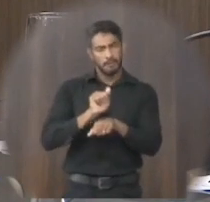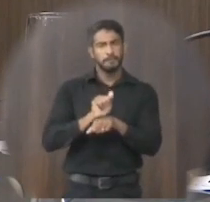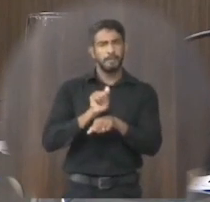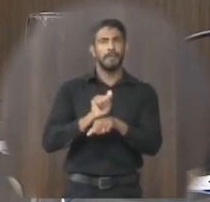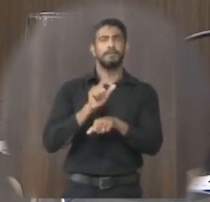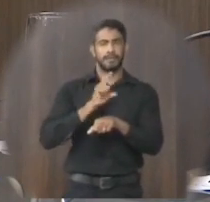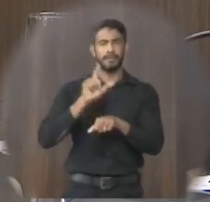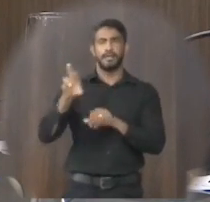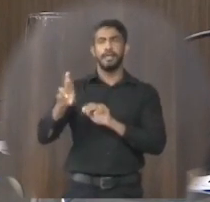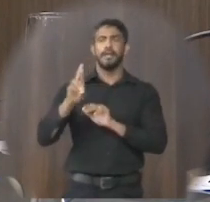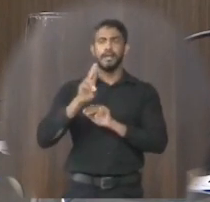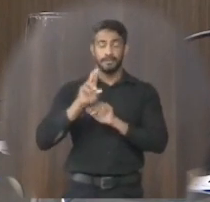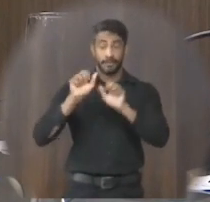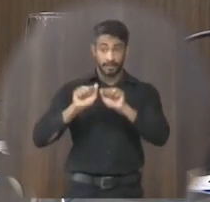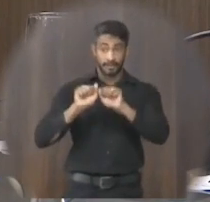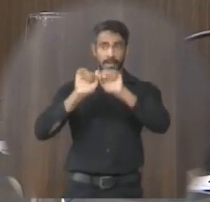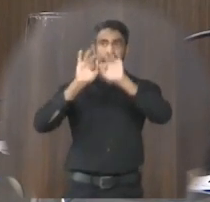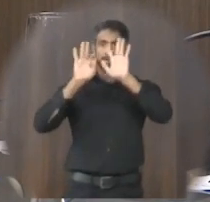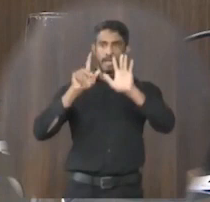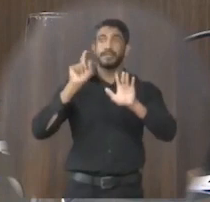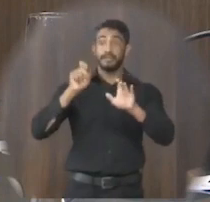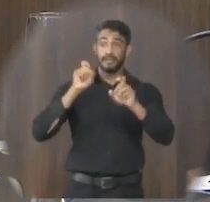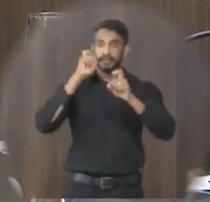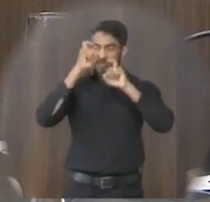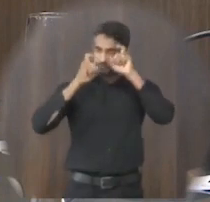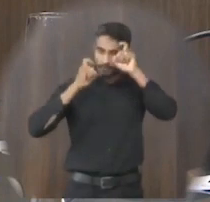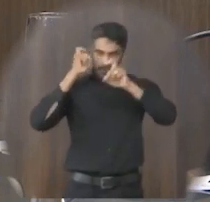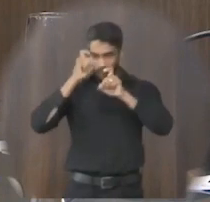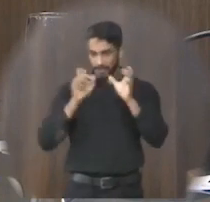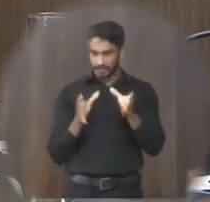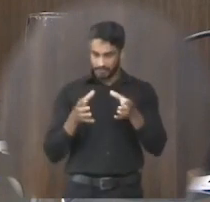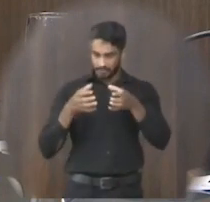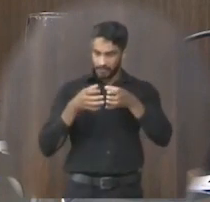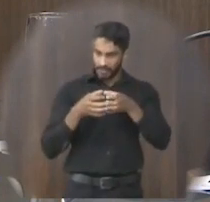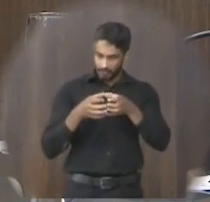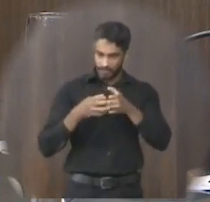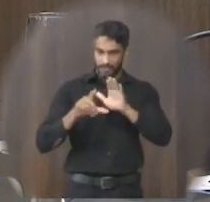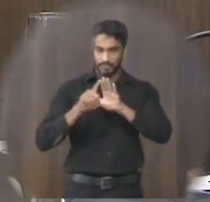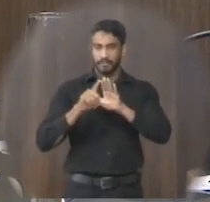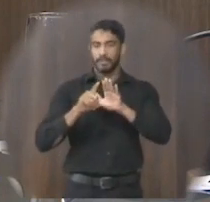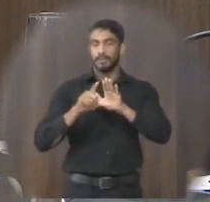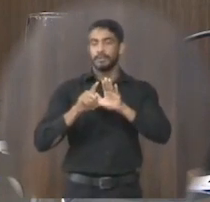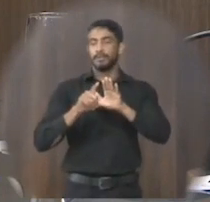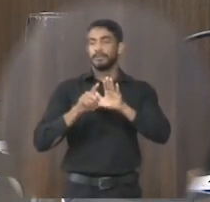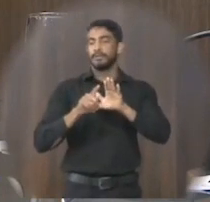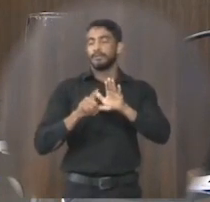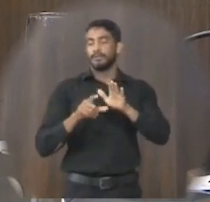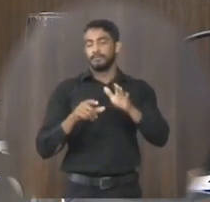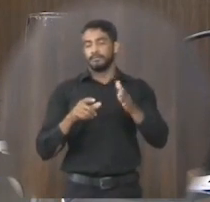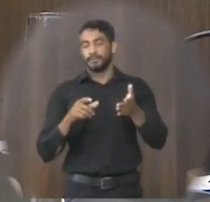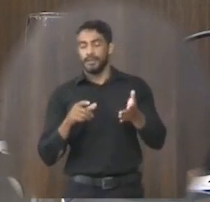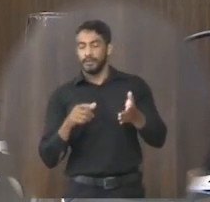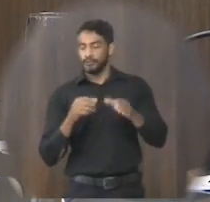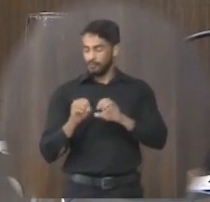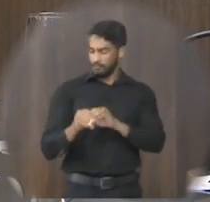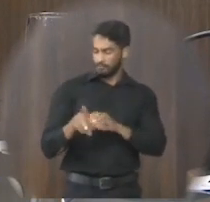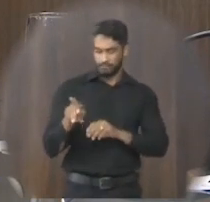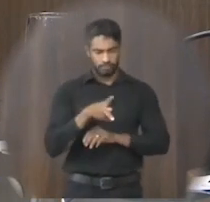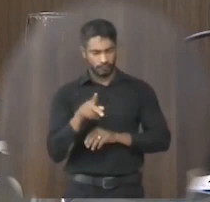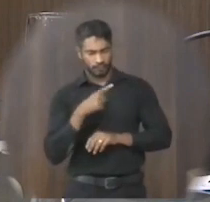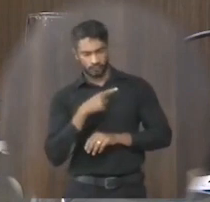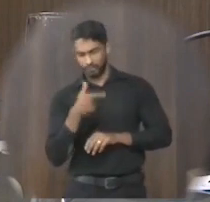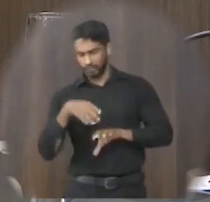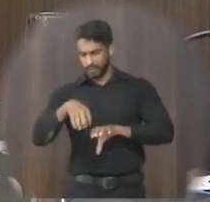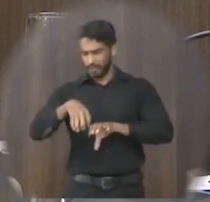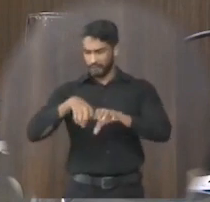só deixando esclarecido que há sim uma preocupação da comissão eu sei que eu não sou um educador eu não tenho